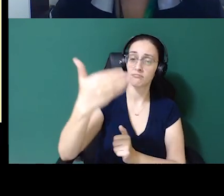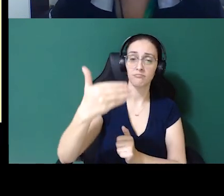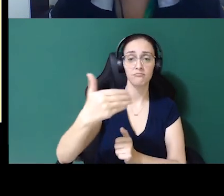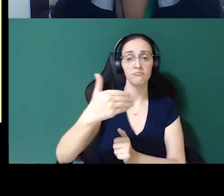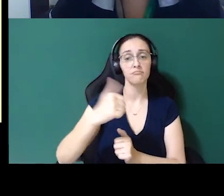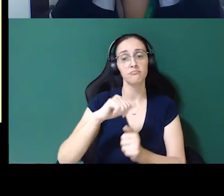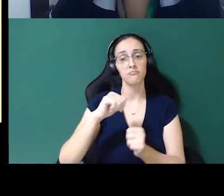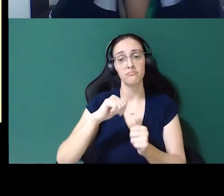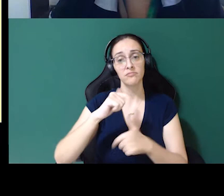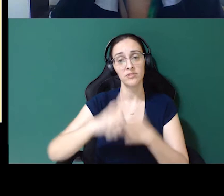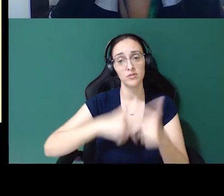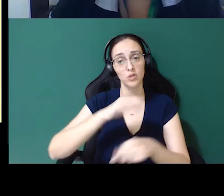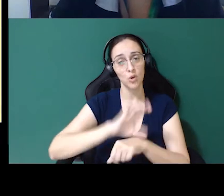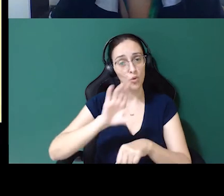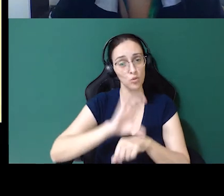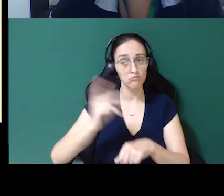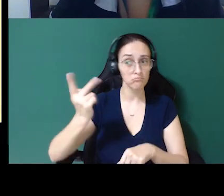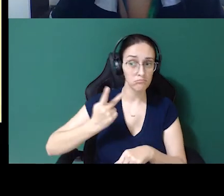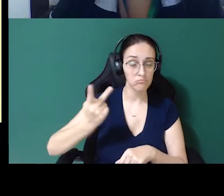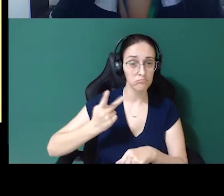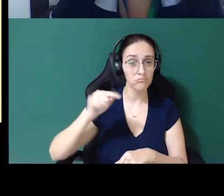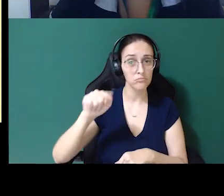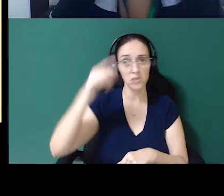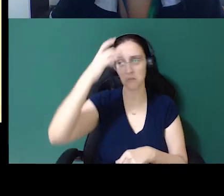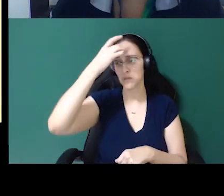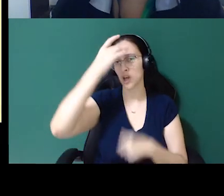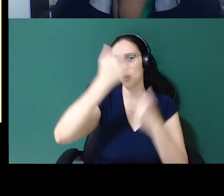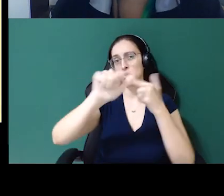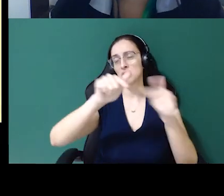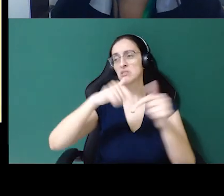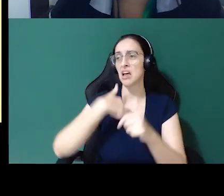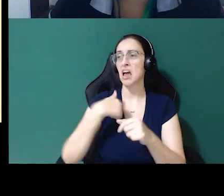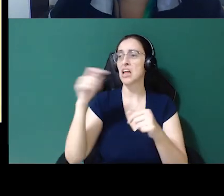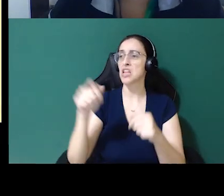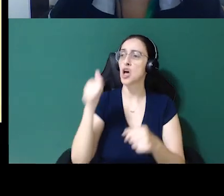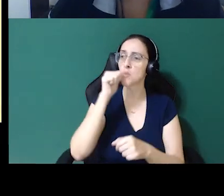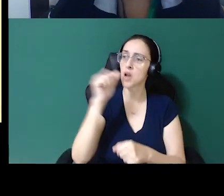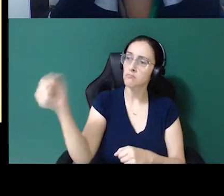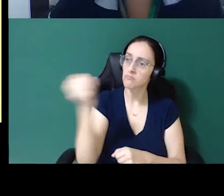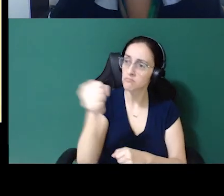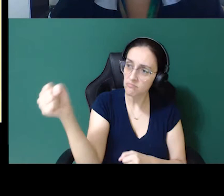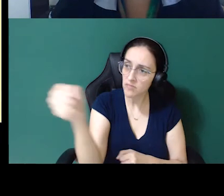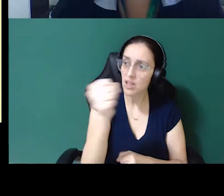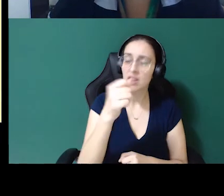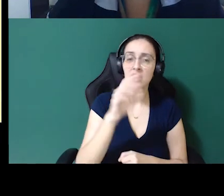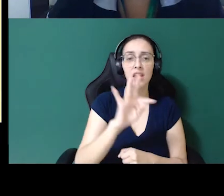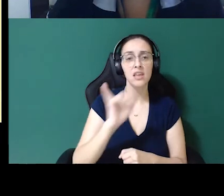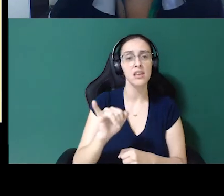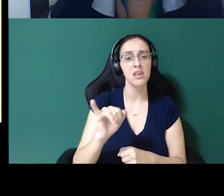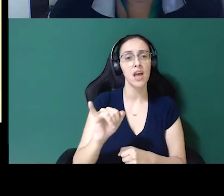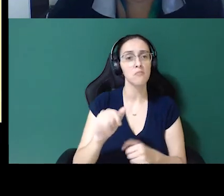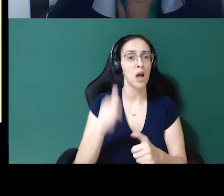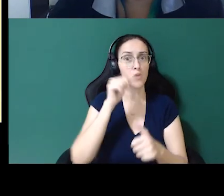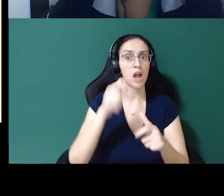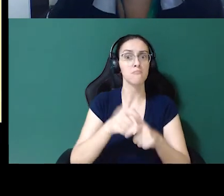e que mais do que qualquer, gente, mentalidade de, ah, vamos pôr as mulheres na TI para ter mais